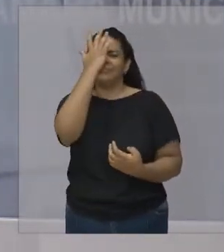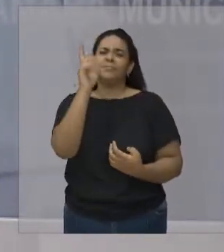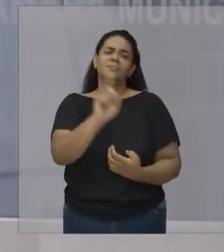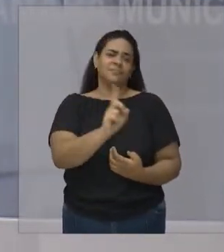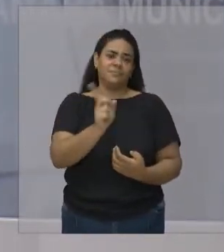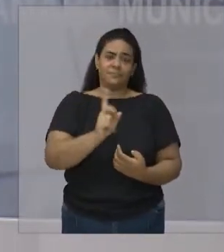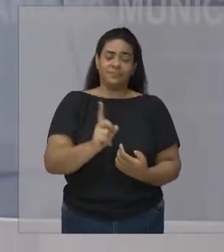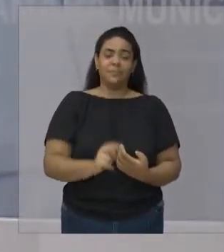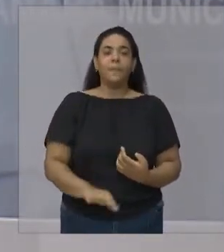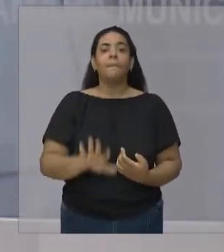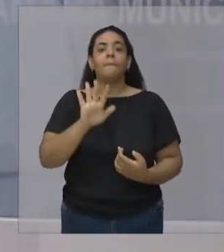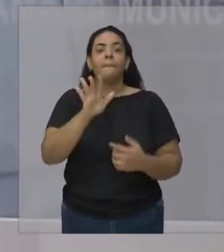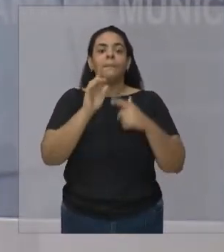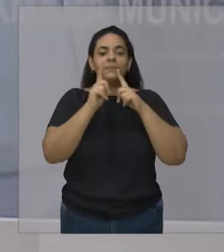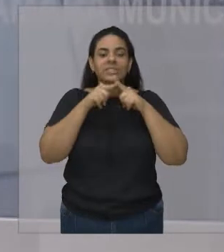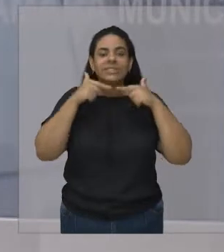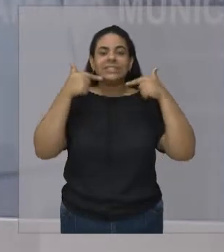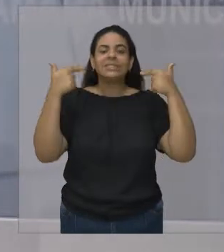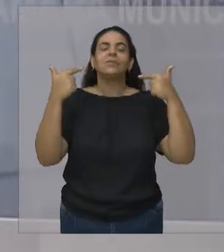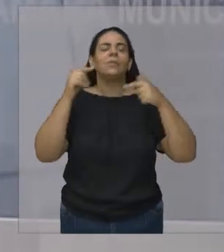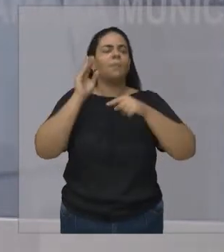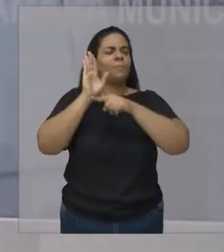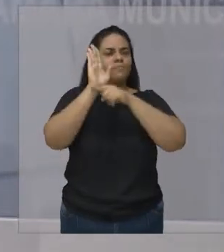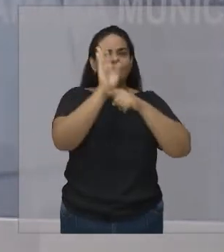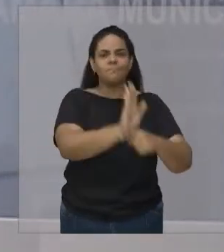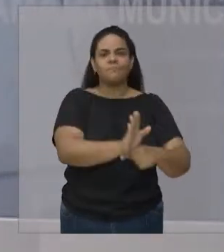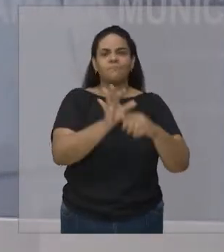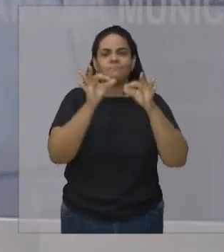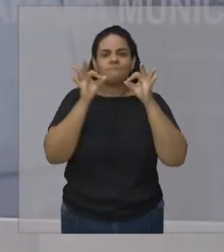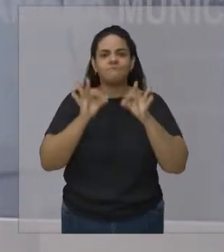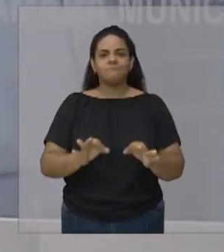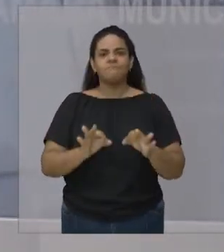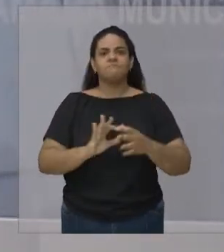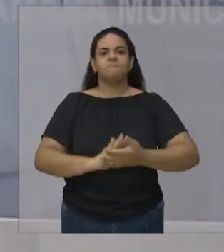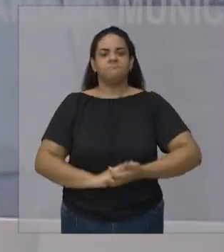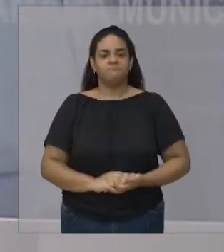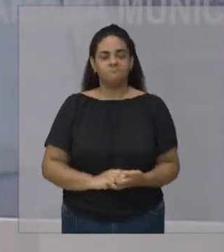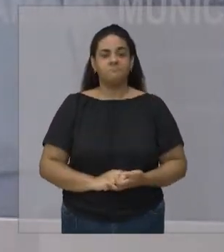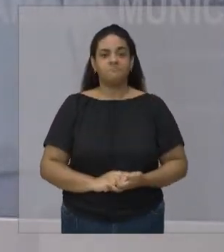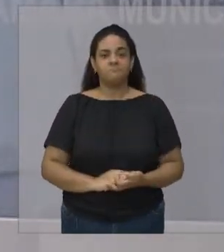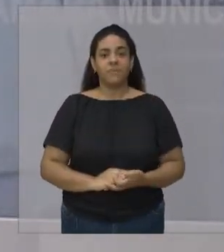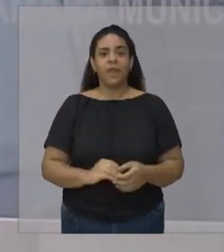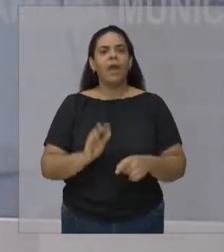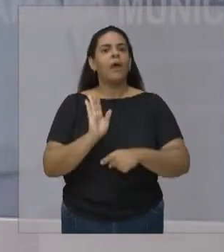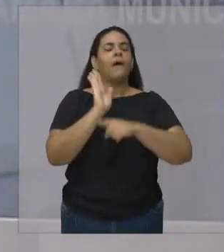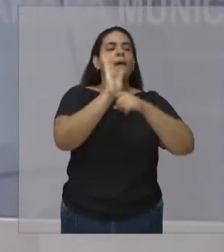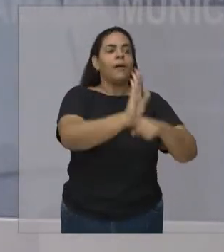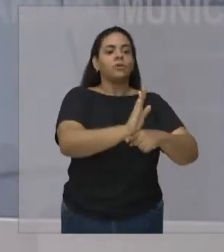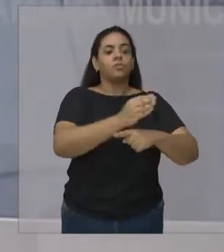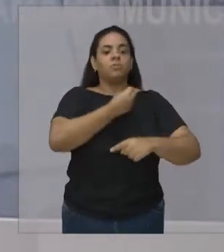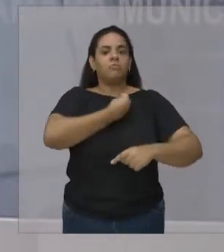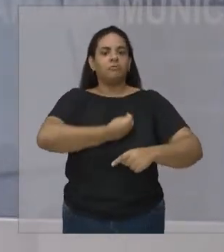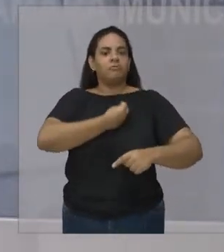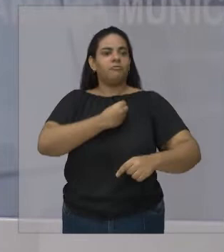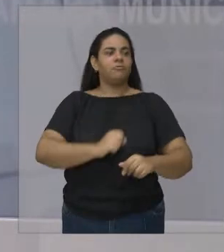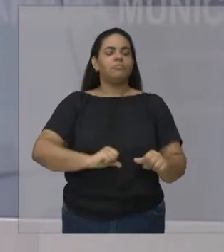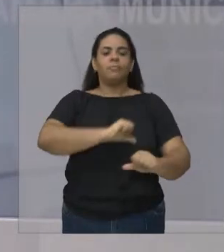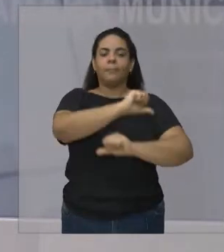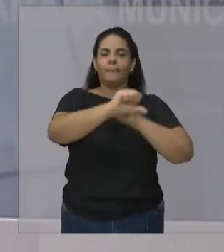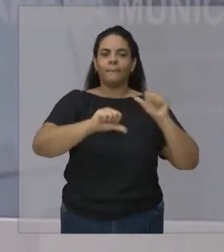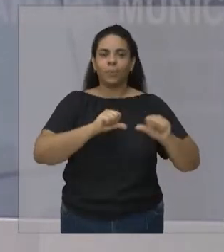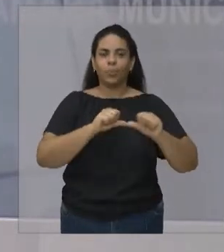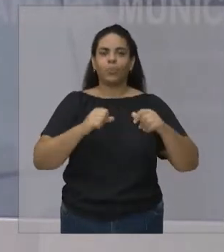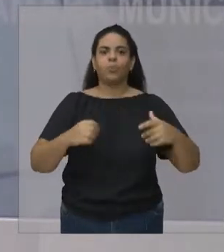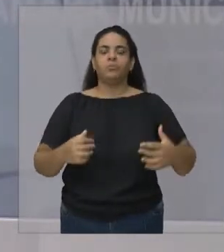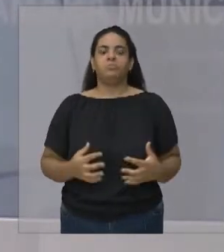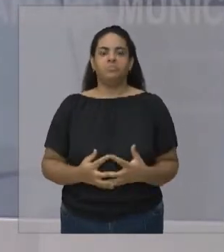Mas o sorriso pode ajudar a melhorar O sorriso pode transformar isso O sorriso pode fazer uma grande diferença